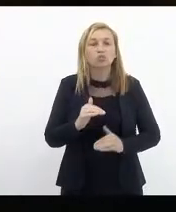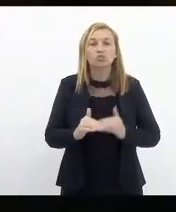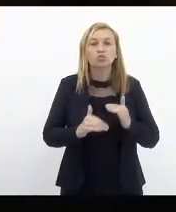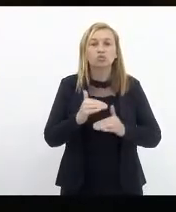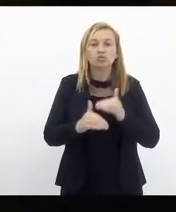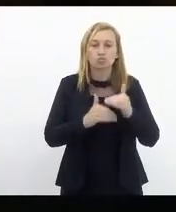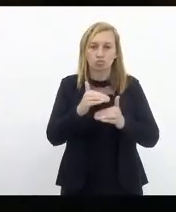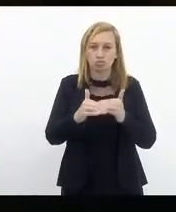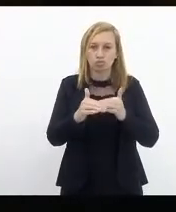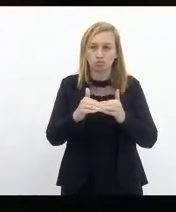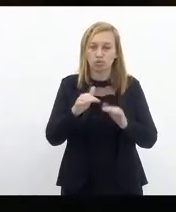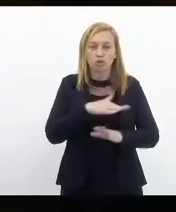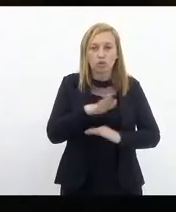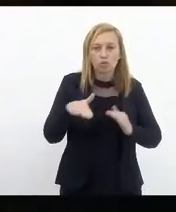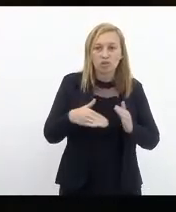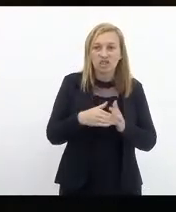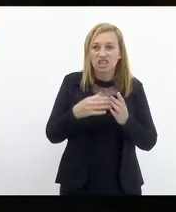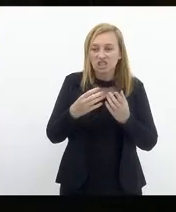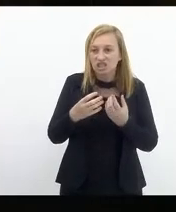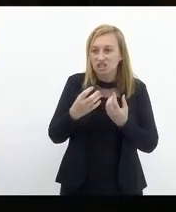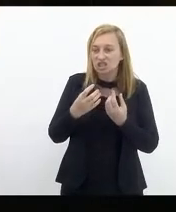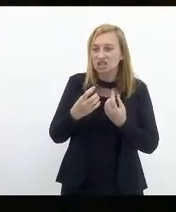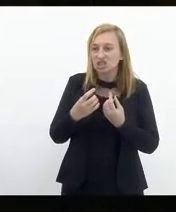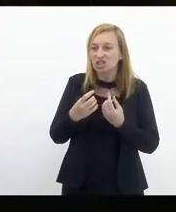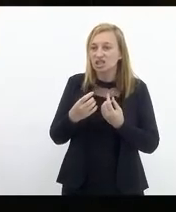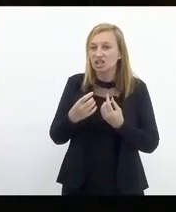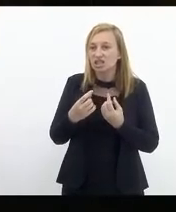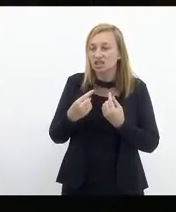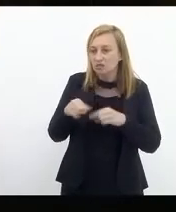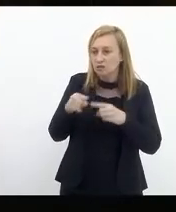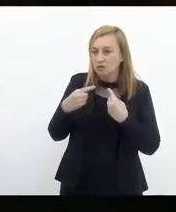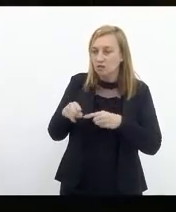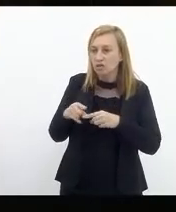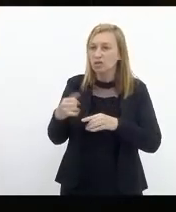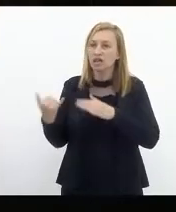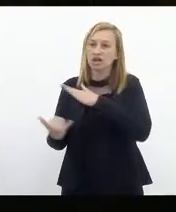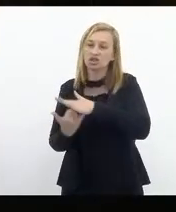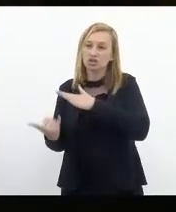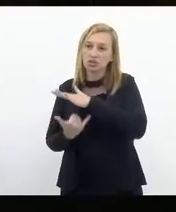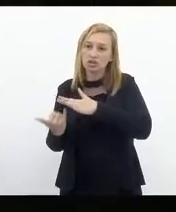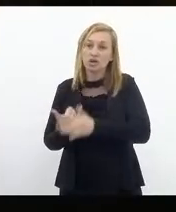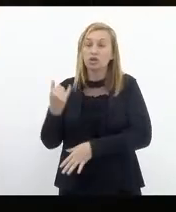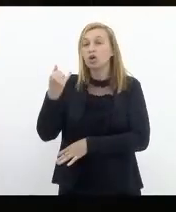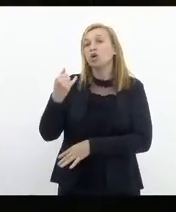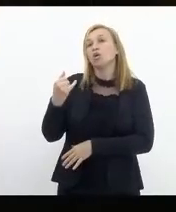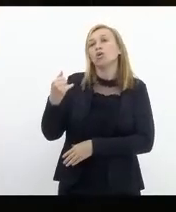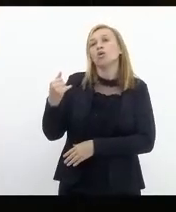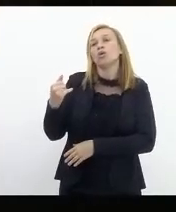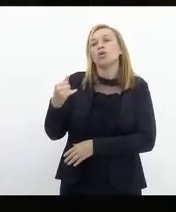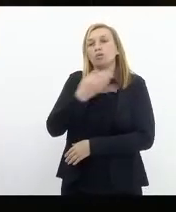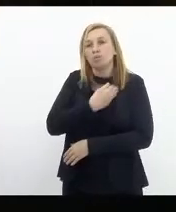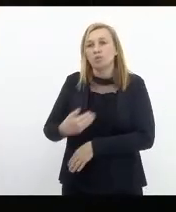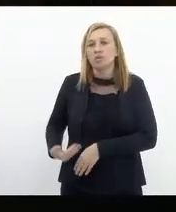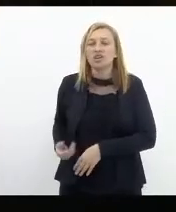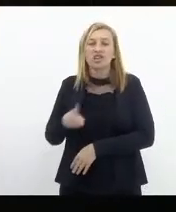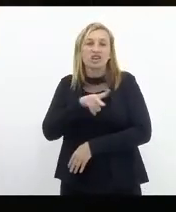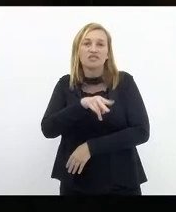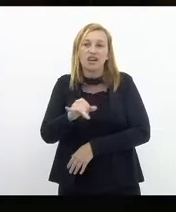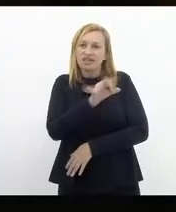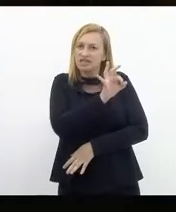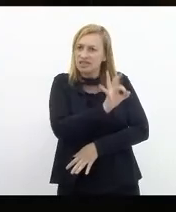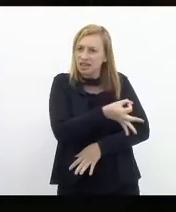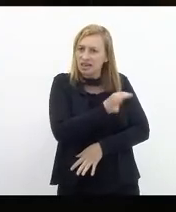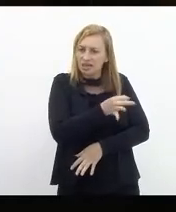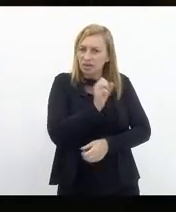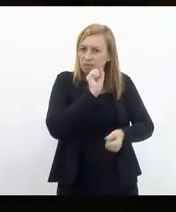de agressão, de intimidação das instituições públicas que vão efetivamente